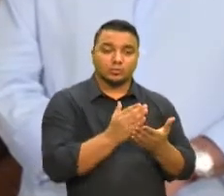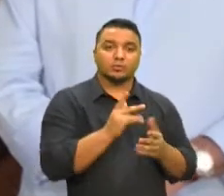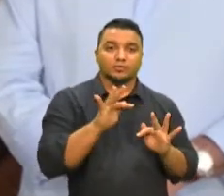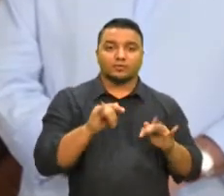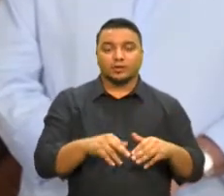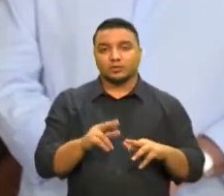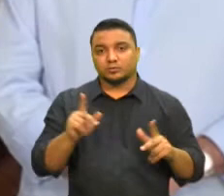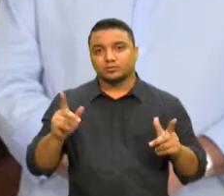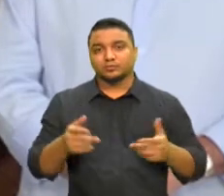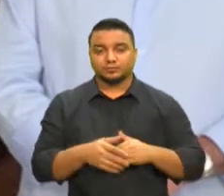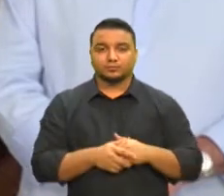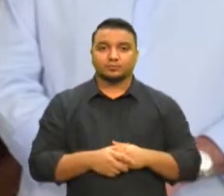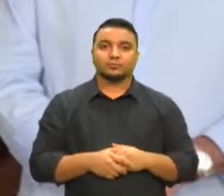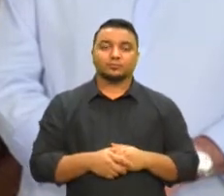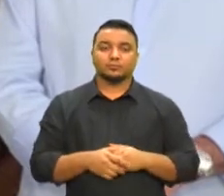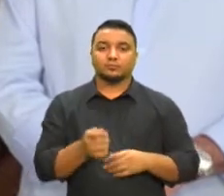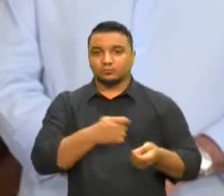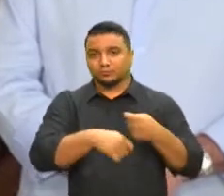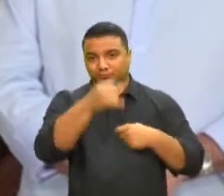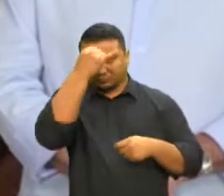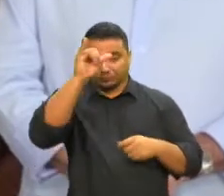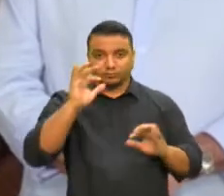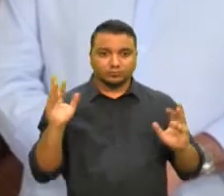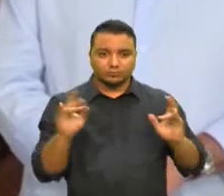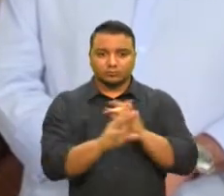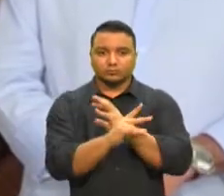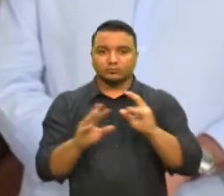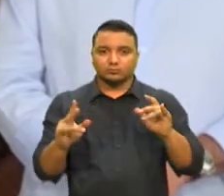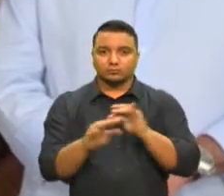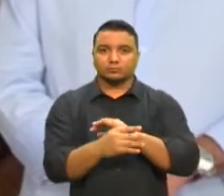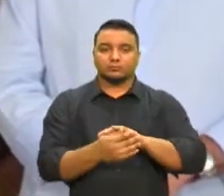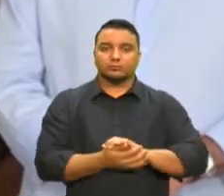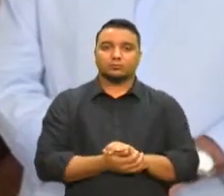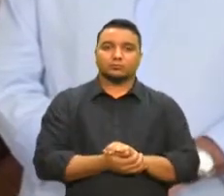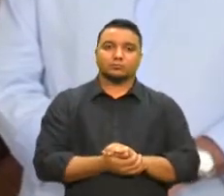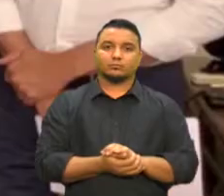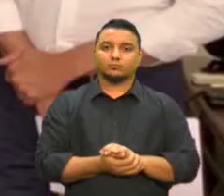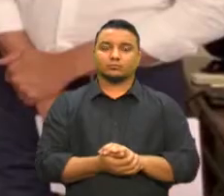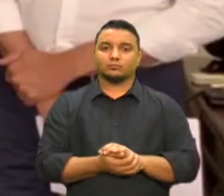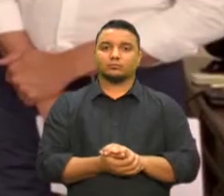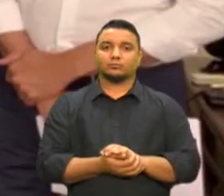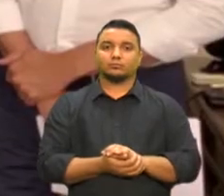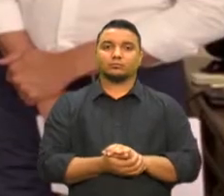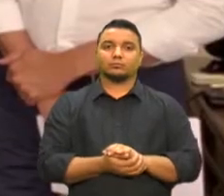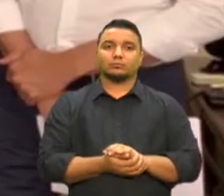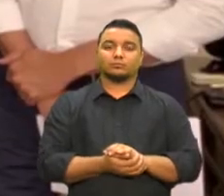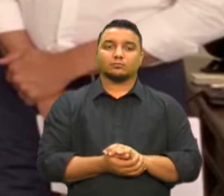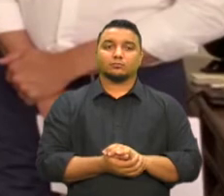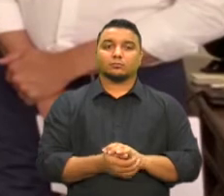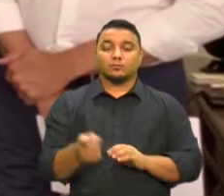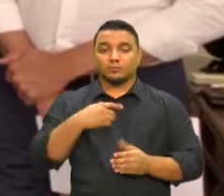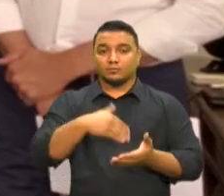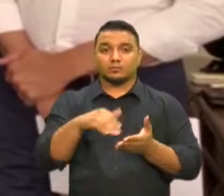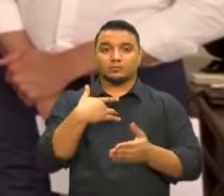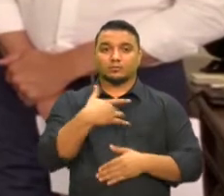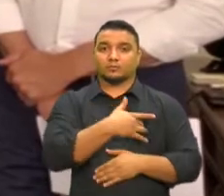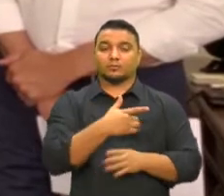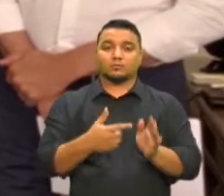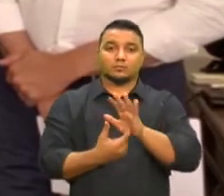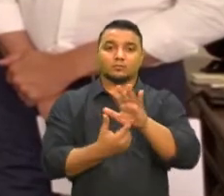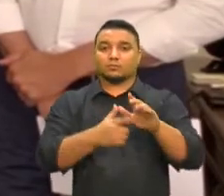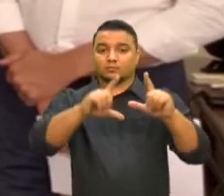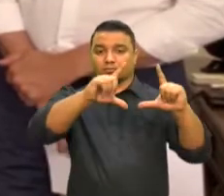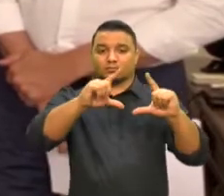das atividades econômicas, para evitar essa aglomeração no transporte público. O secretário de saúde confirmou a queda na